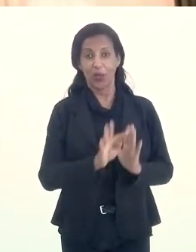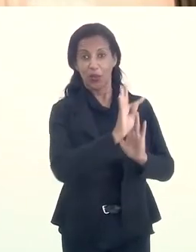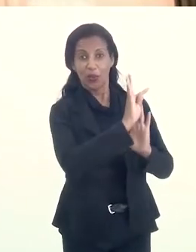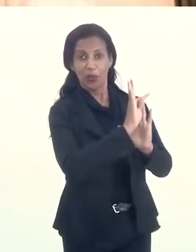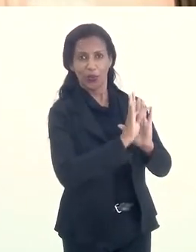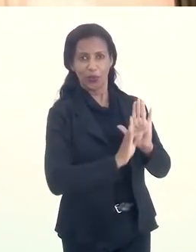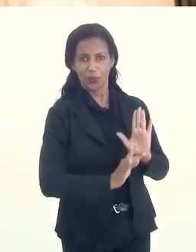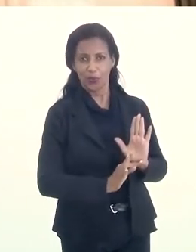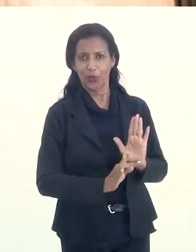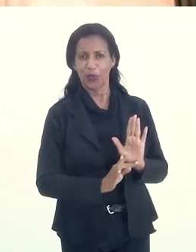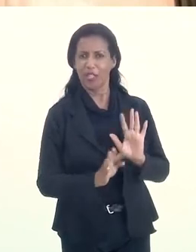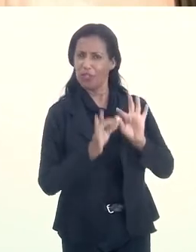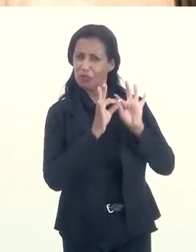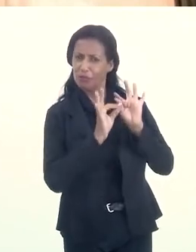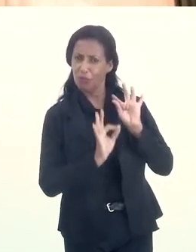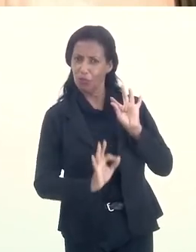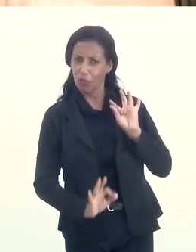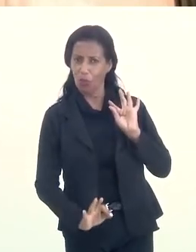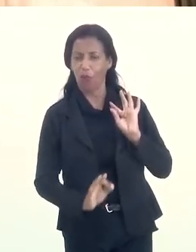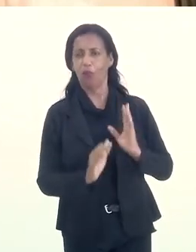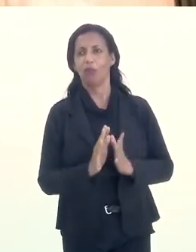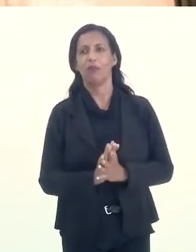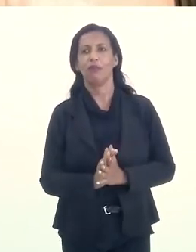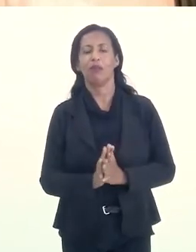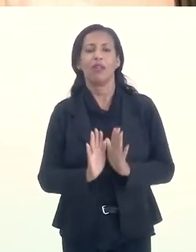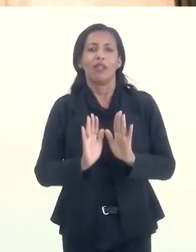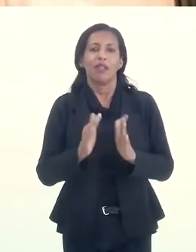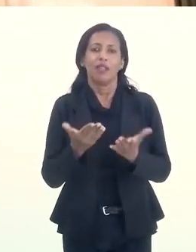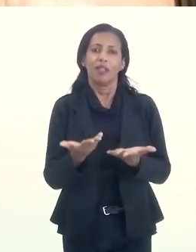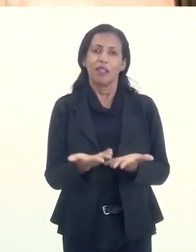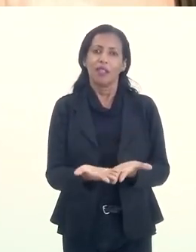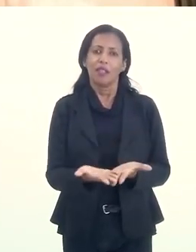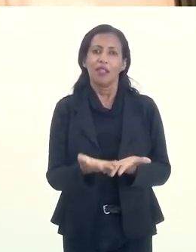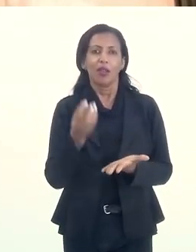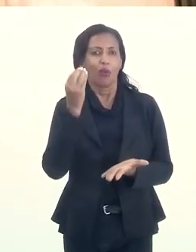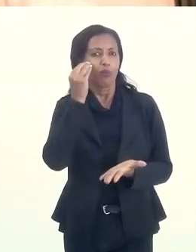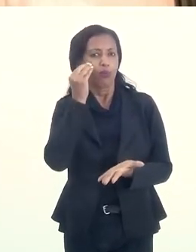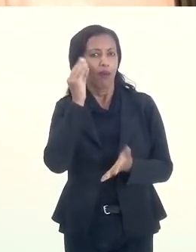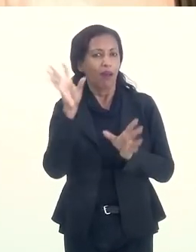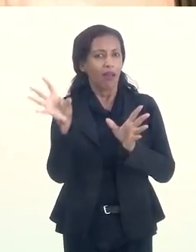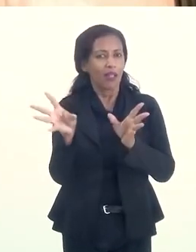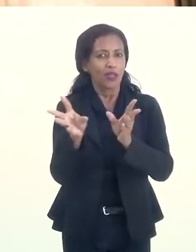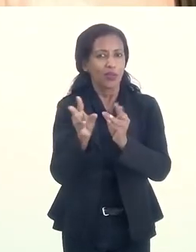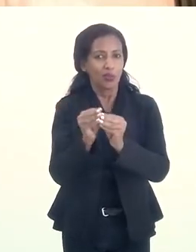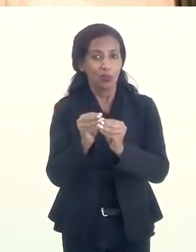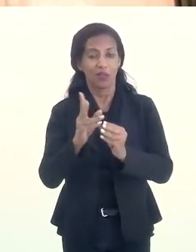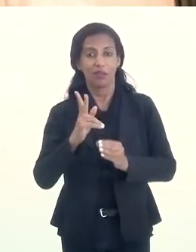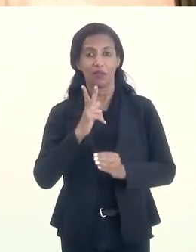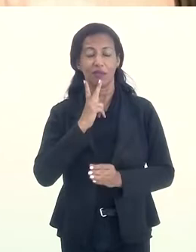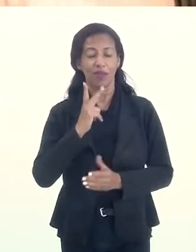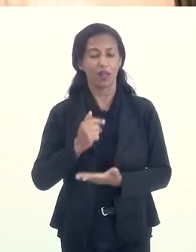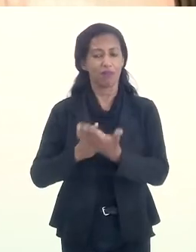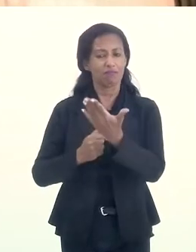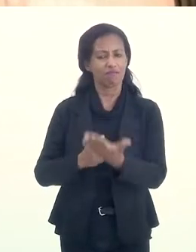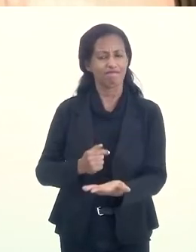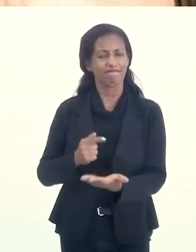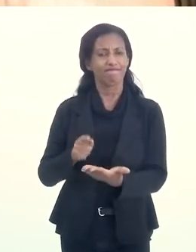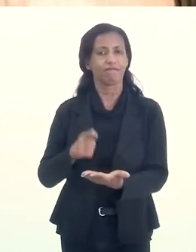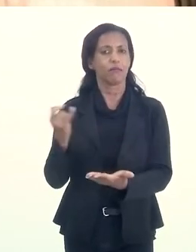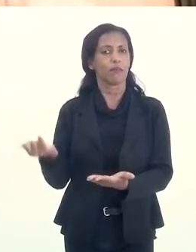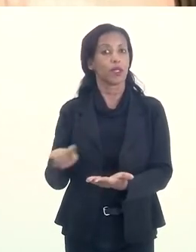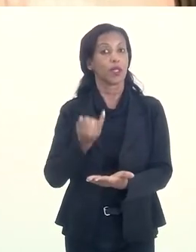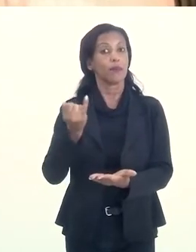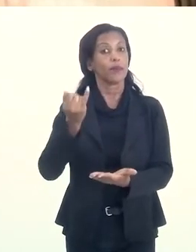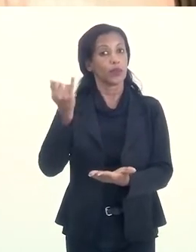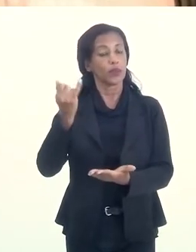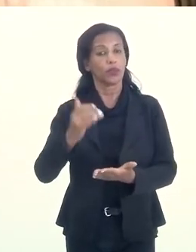O texto será um pouco longo e eu tentarei resumir dizendo que ela foi uma